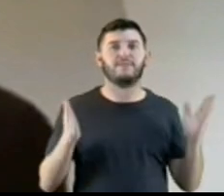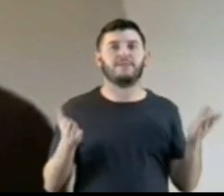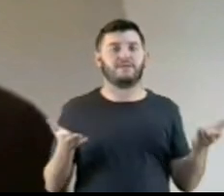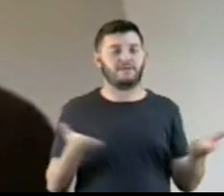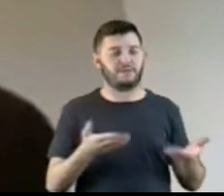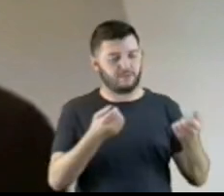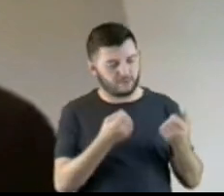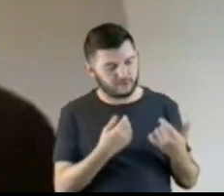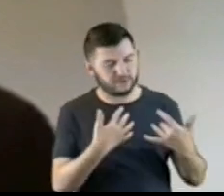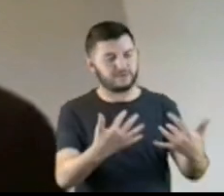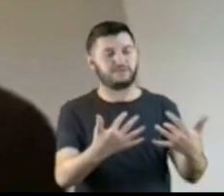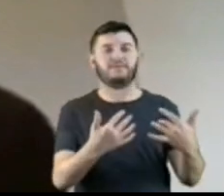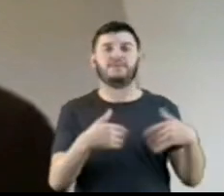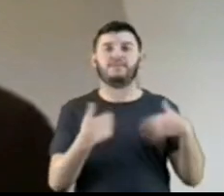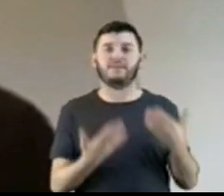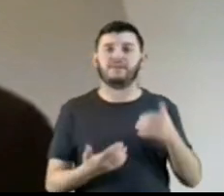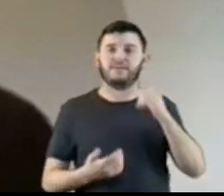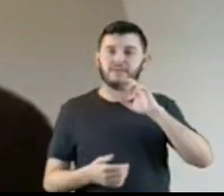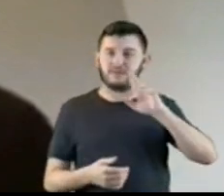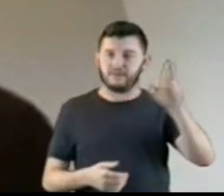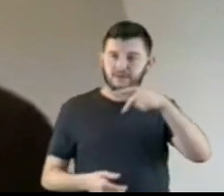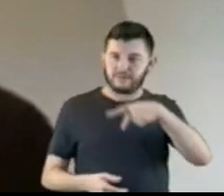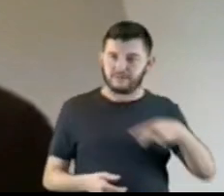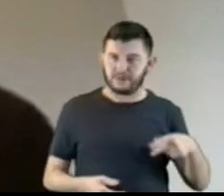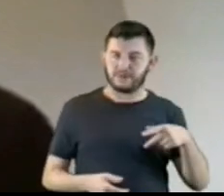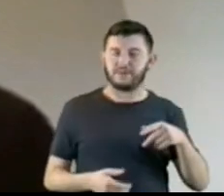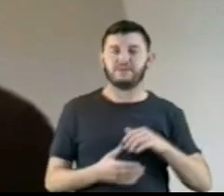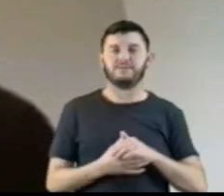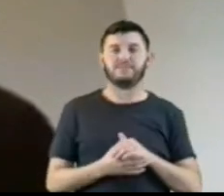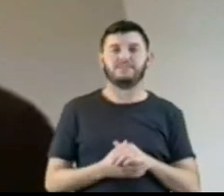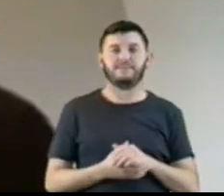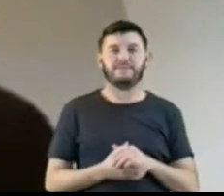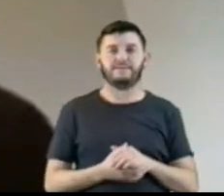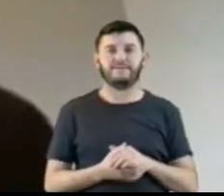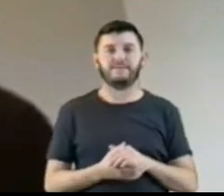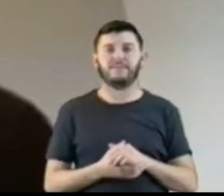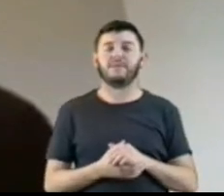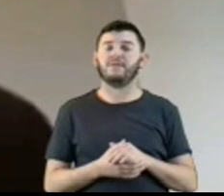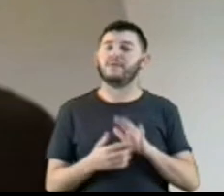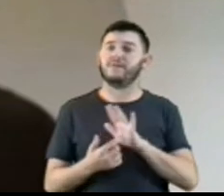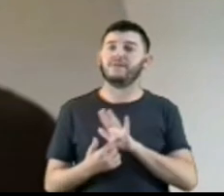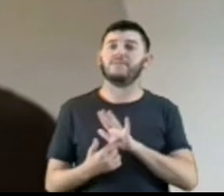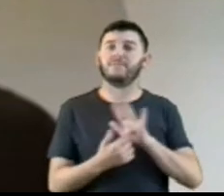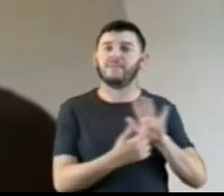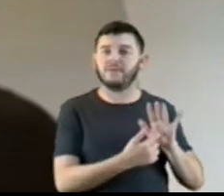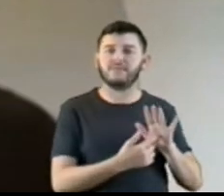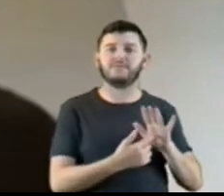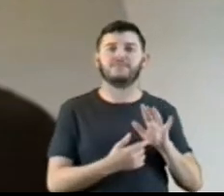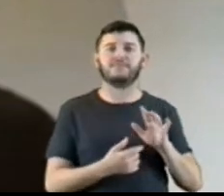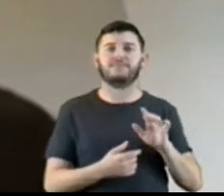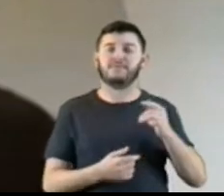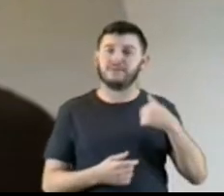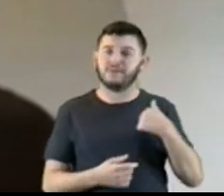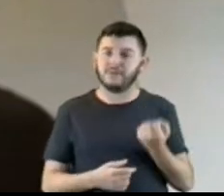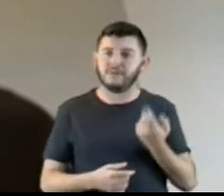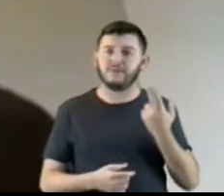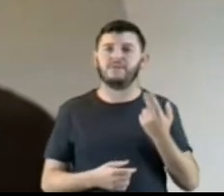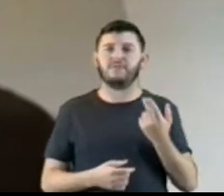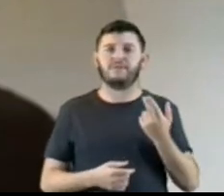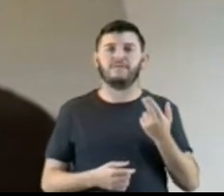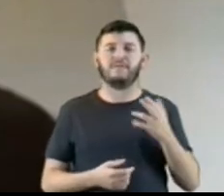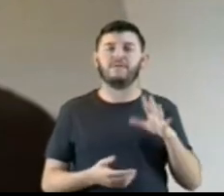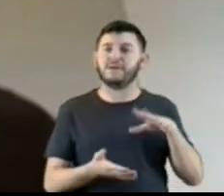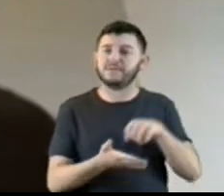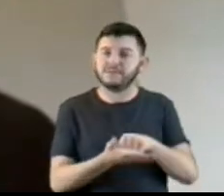sessão. Por fim, Senhora Presidente, registro desde já o absoluto e aí vou repetir registro